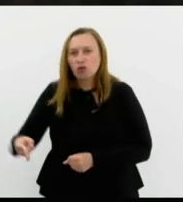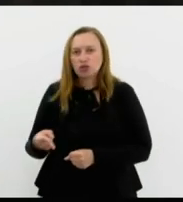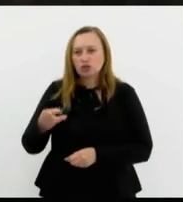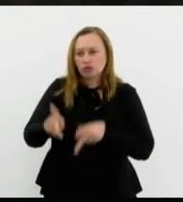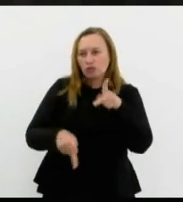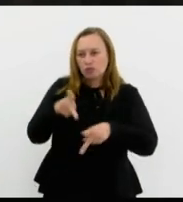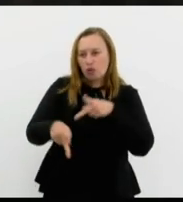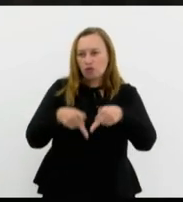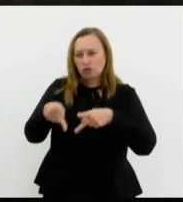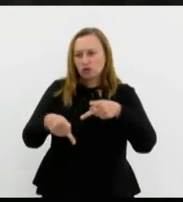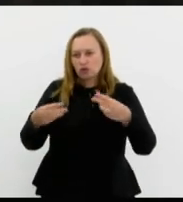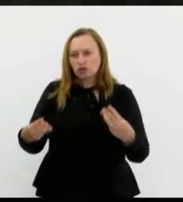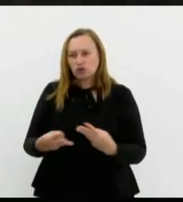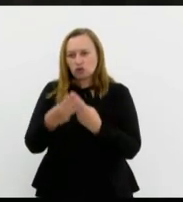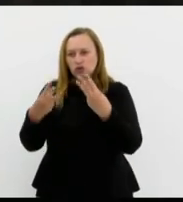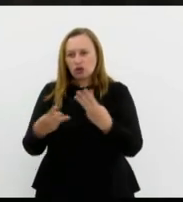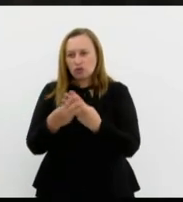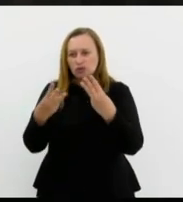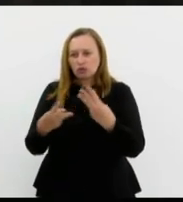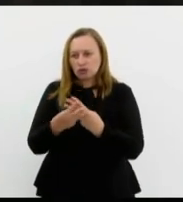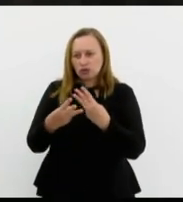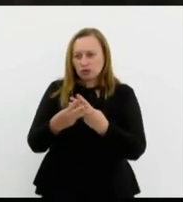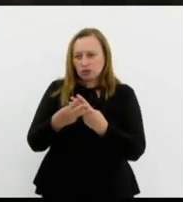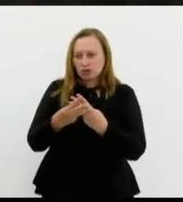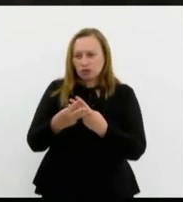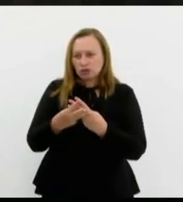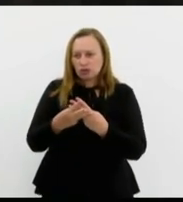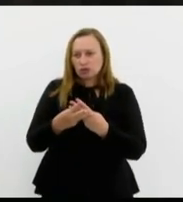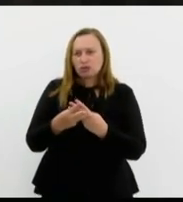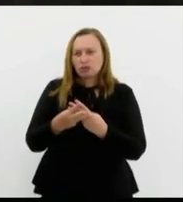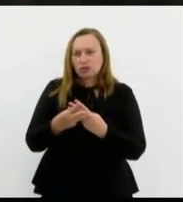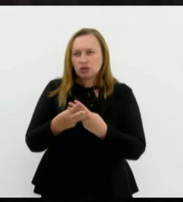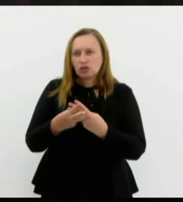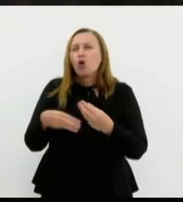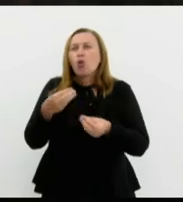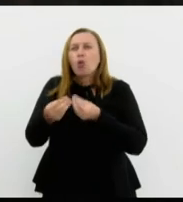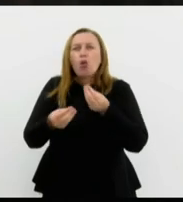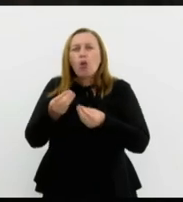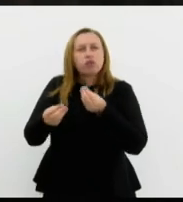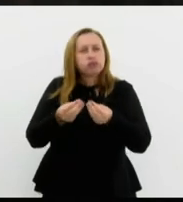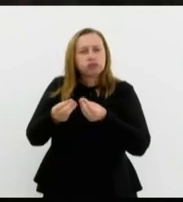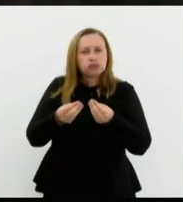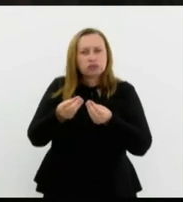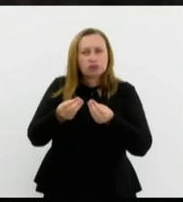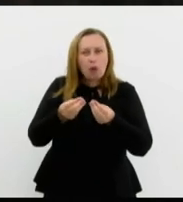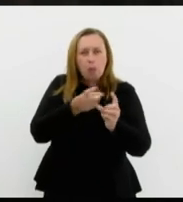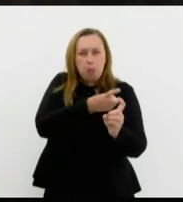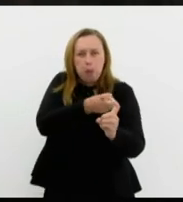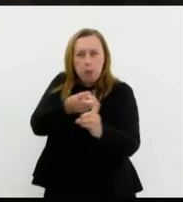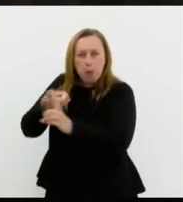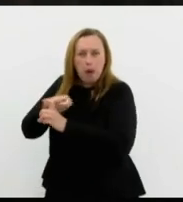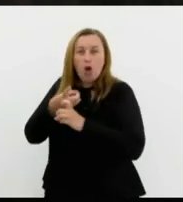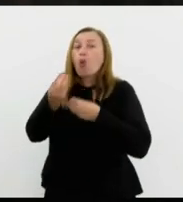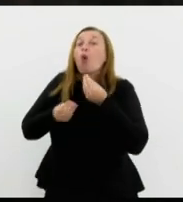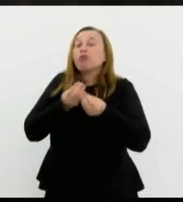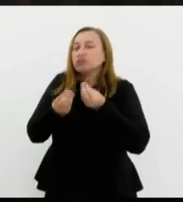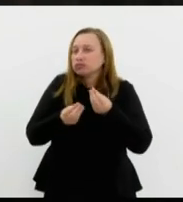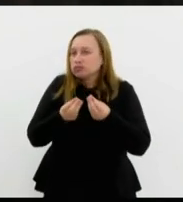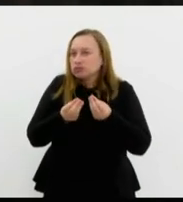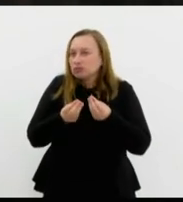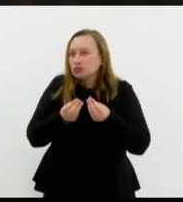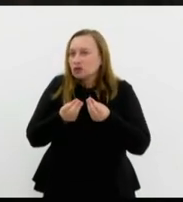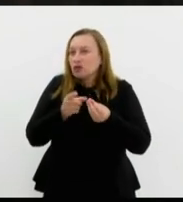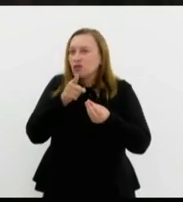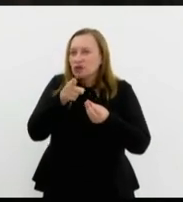a gente pode fuzilar todo mundo é mas fuzilar além de gastar dinheiro de bala você vai ter que